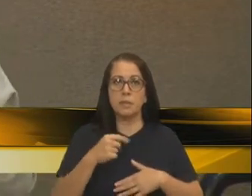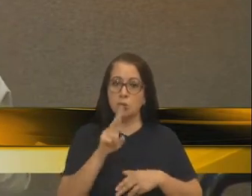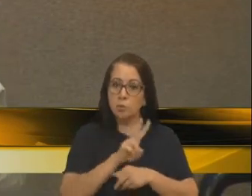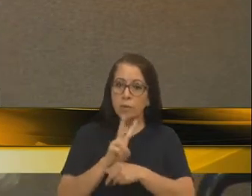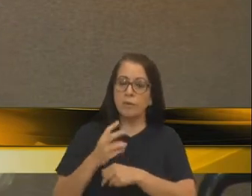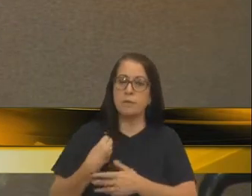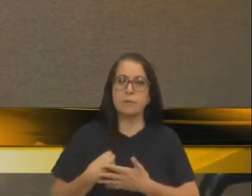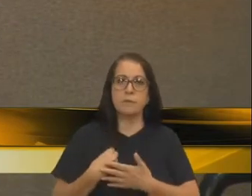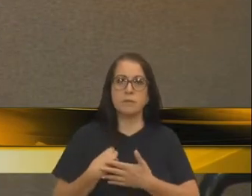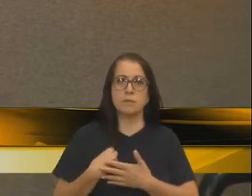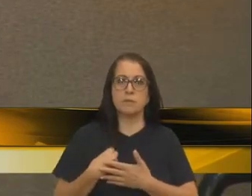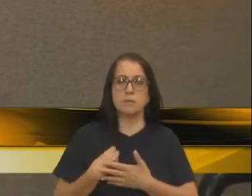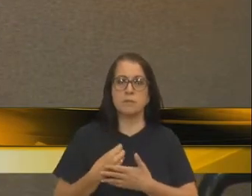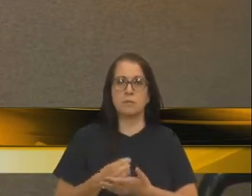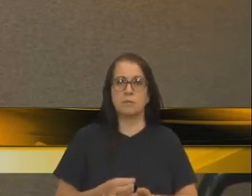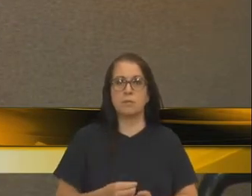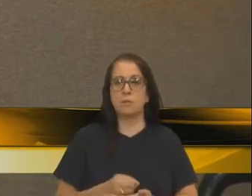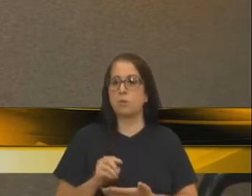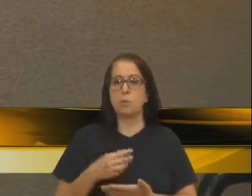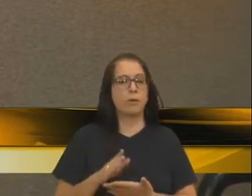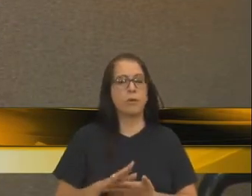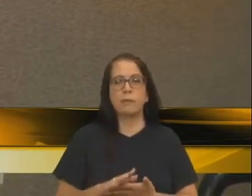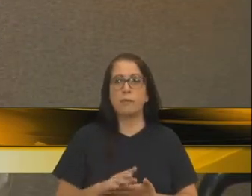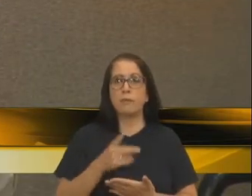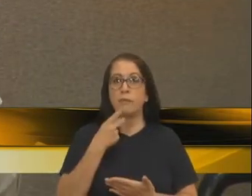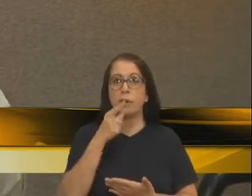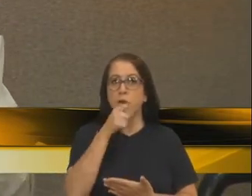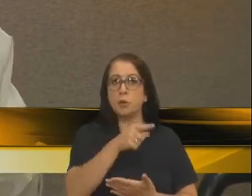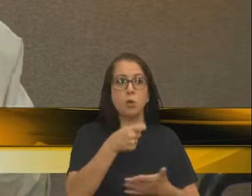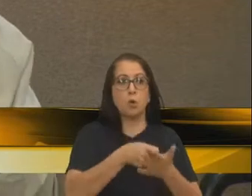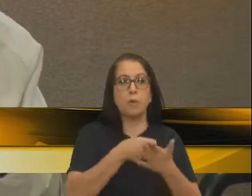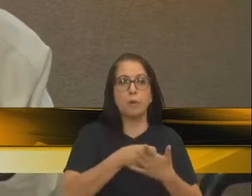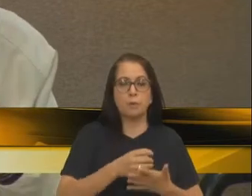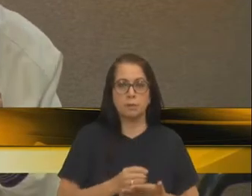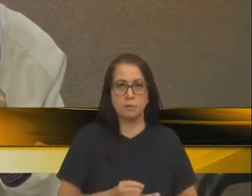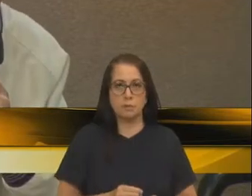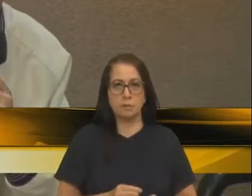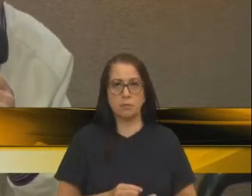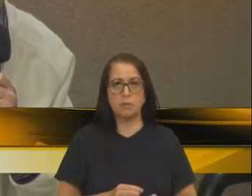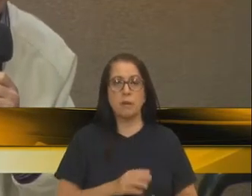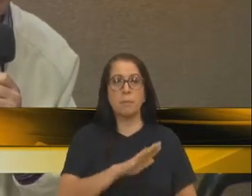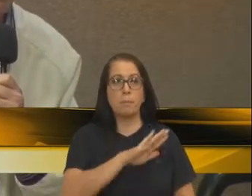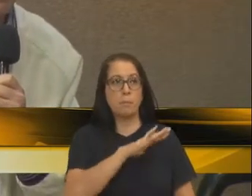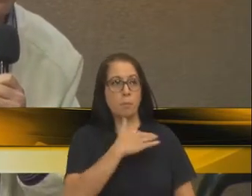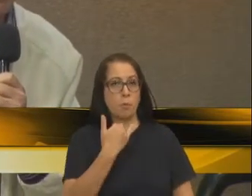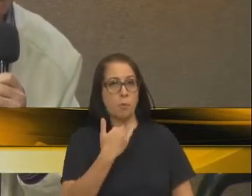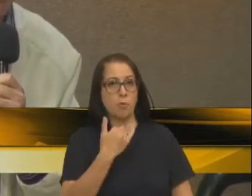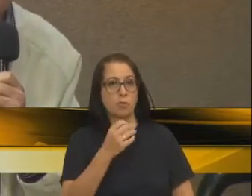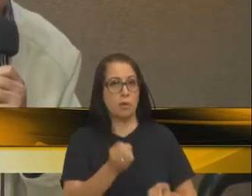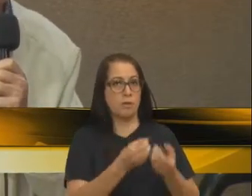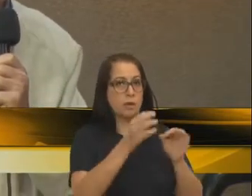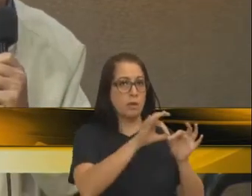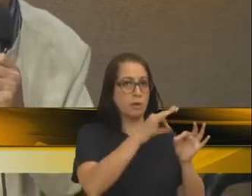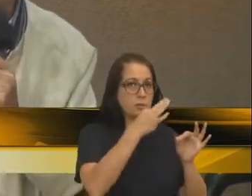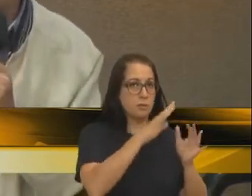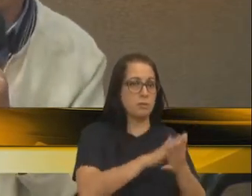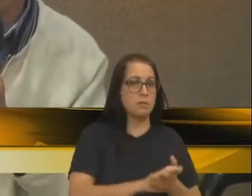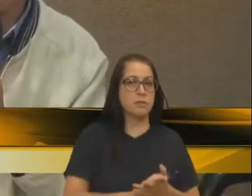Ninguém está aqui jogando na cara dele, cobrando a morte que deu lá na festa da uva,